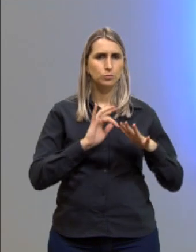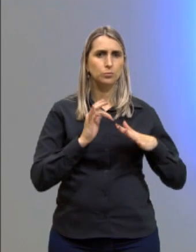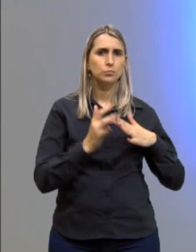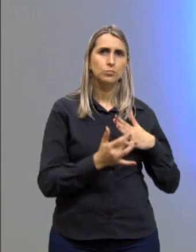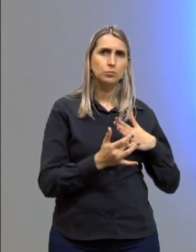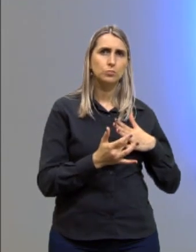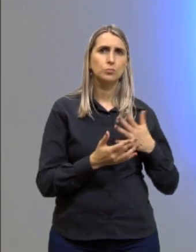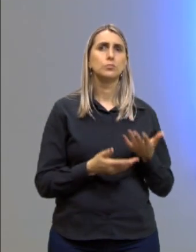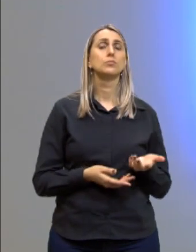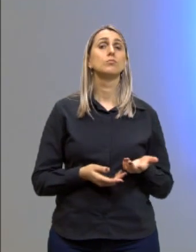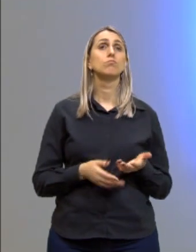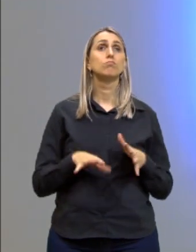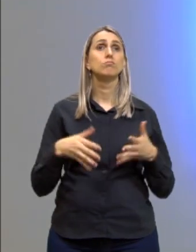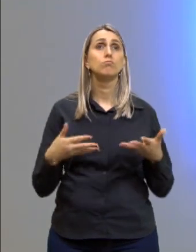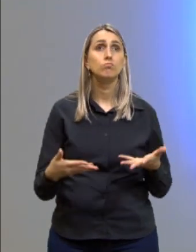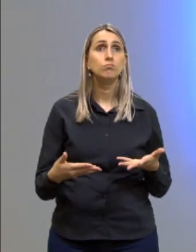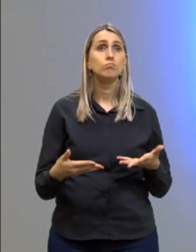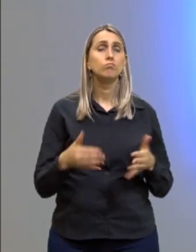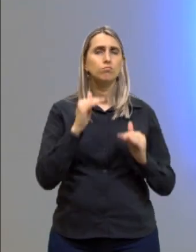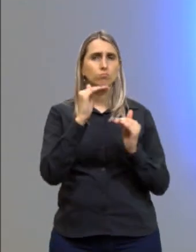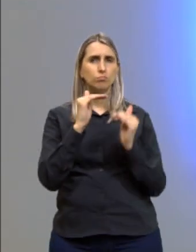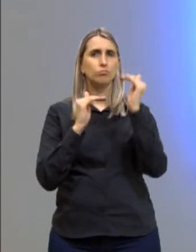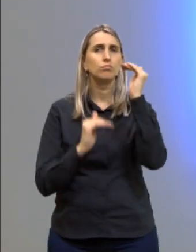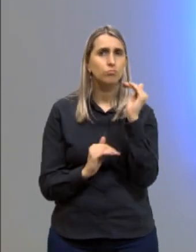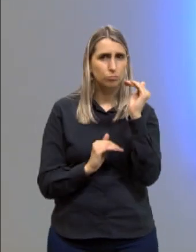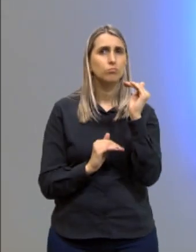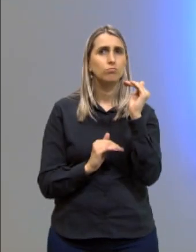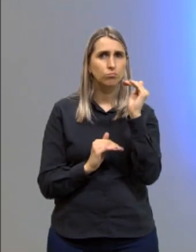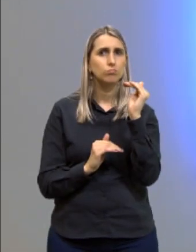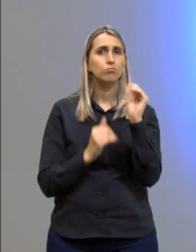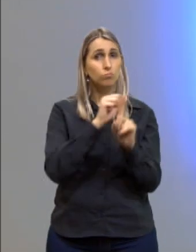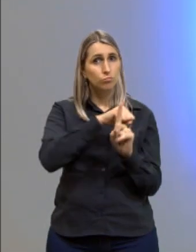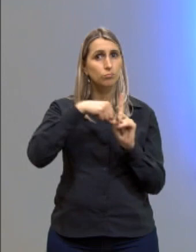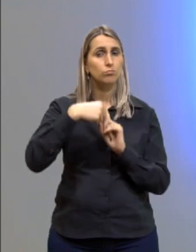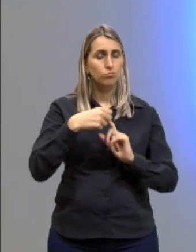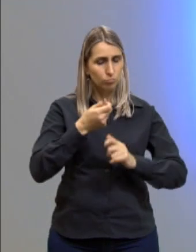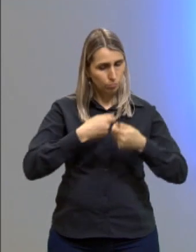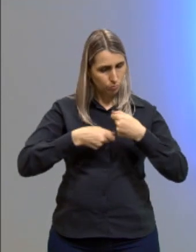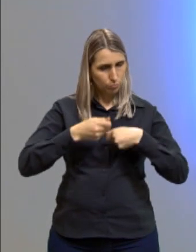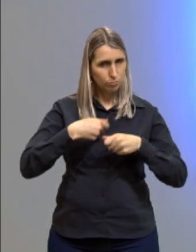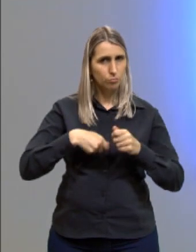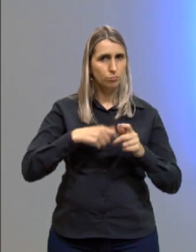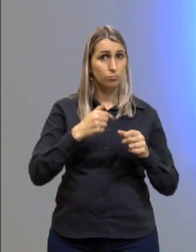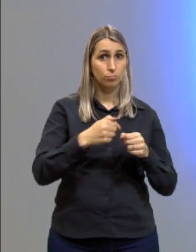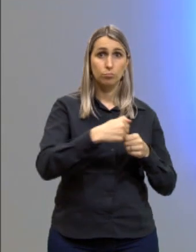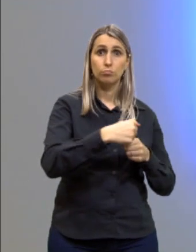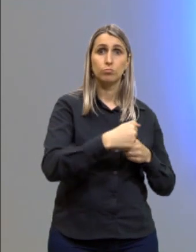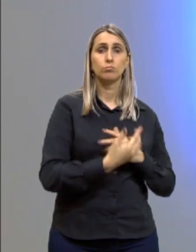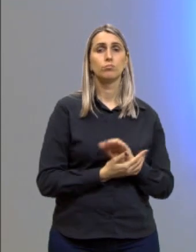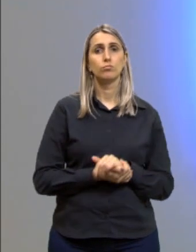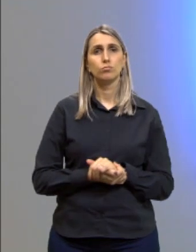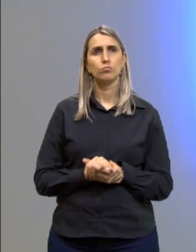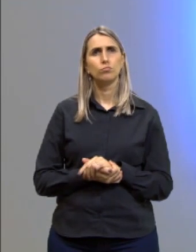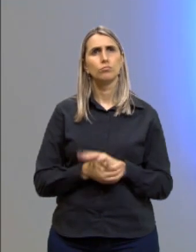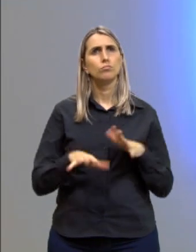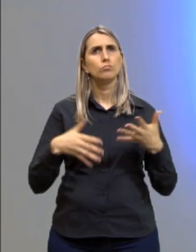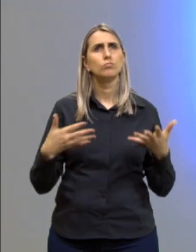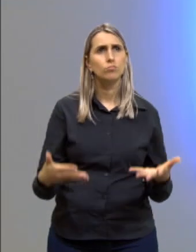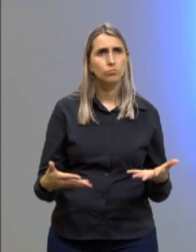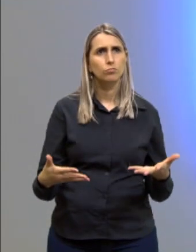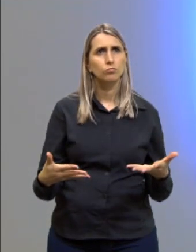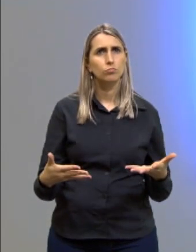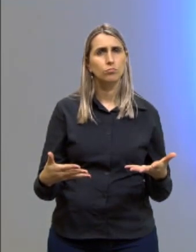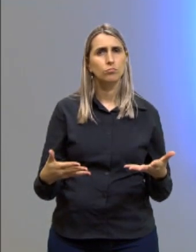em decorrência das disparidades socioeconômicas nas cidades, as quais